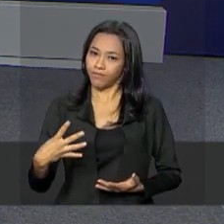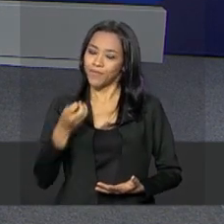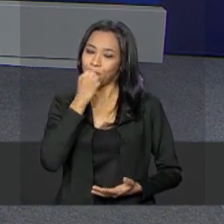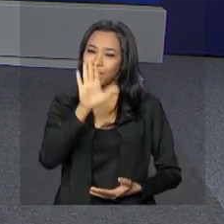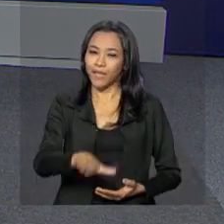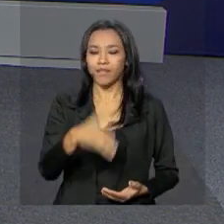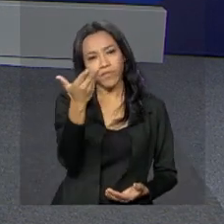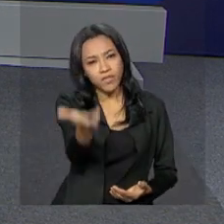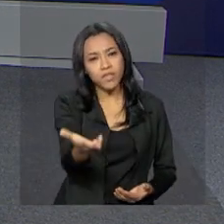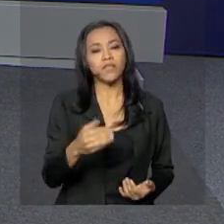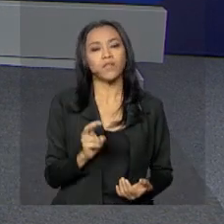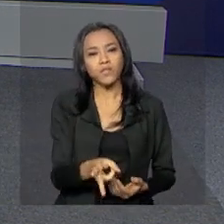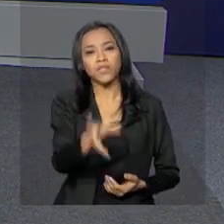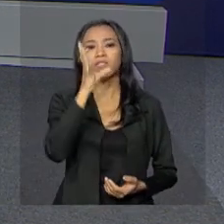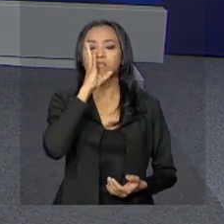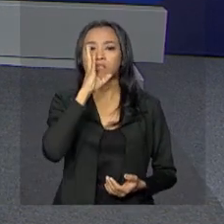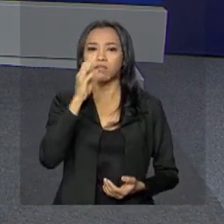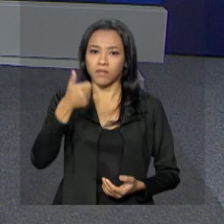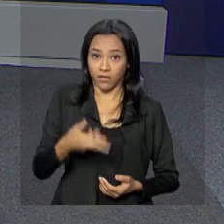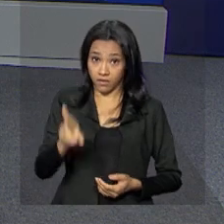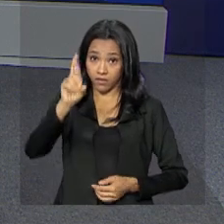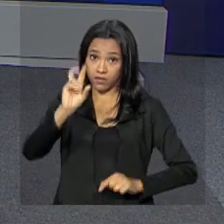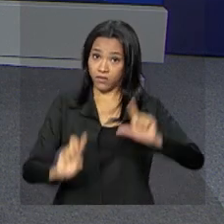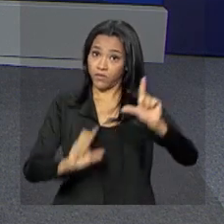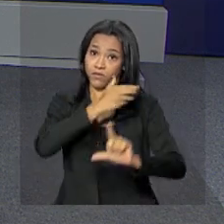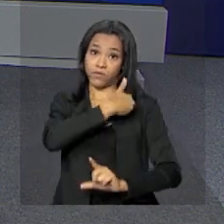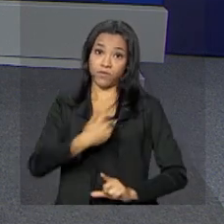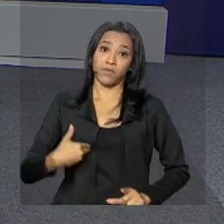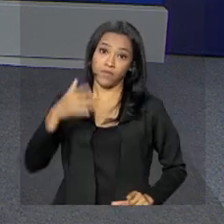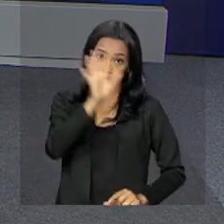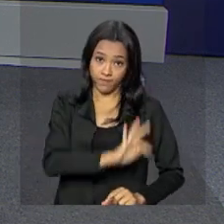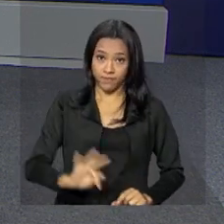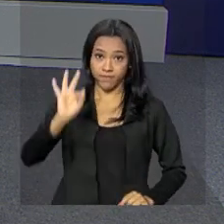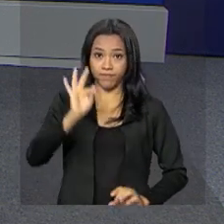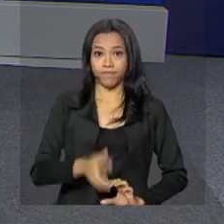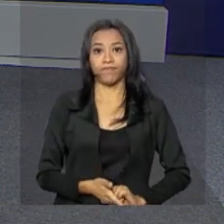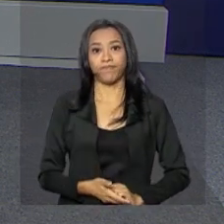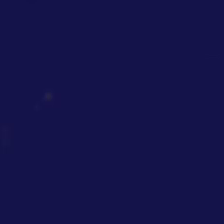Boa tarde para você, continue com a gente aqui na NBR, a TV do Governo Federal.